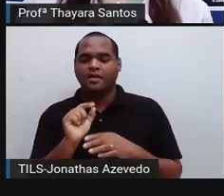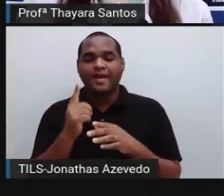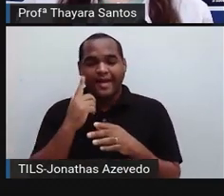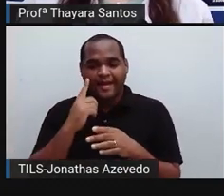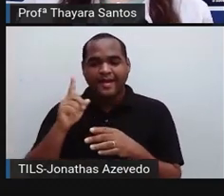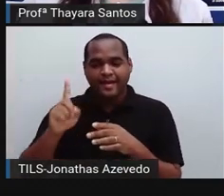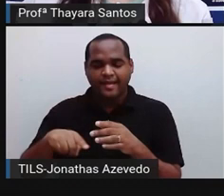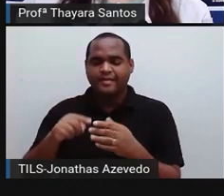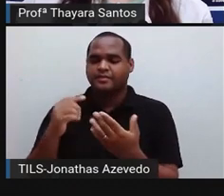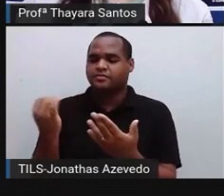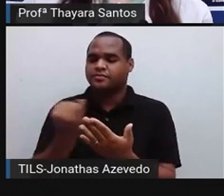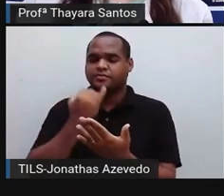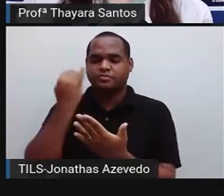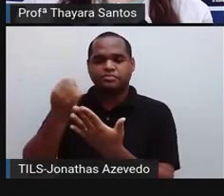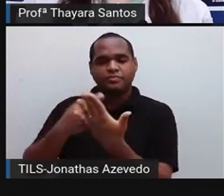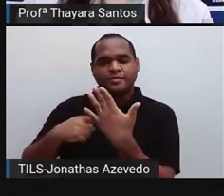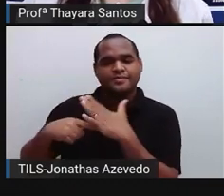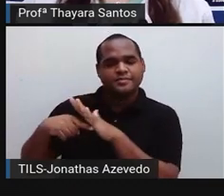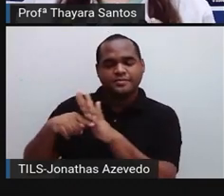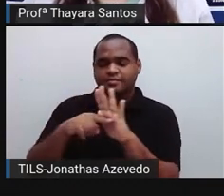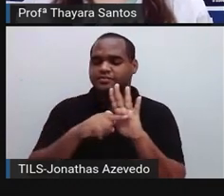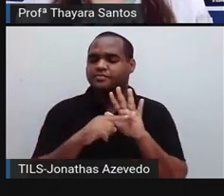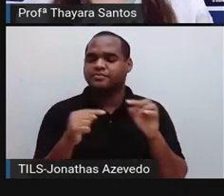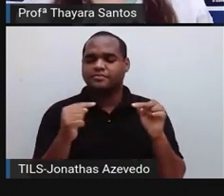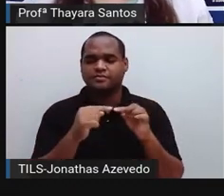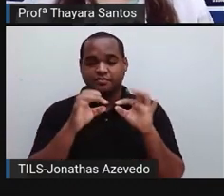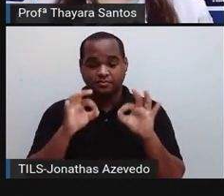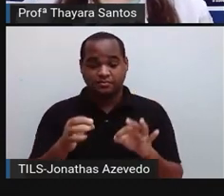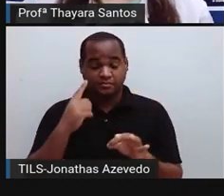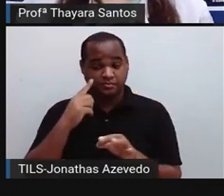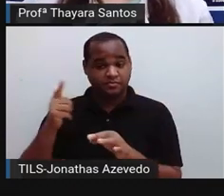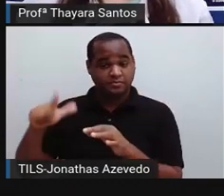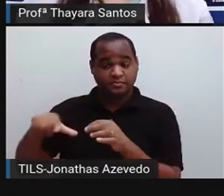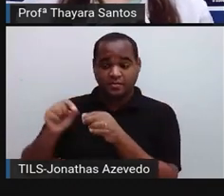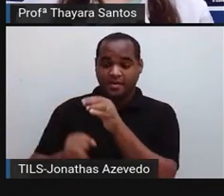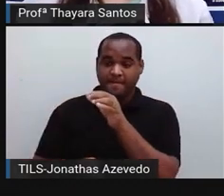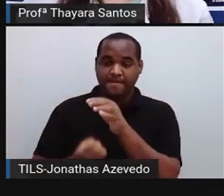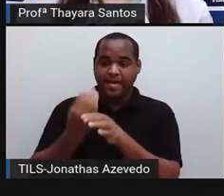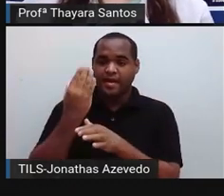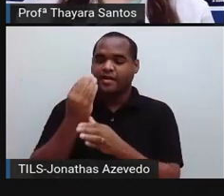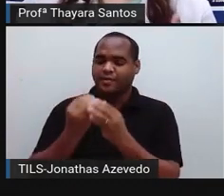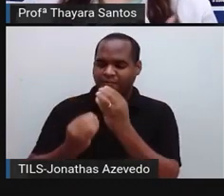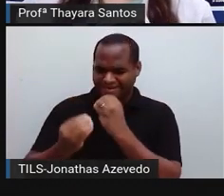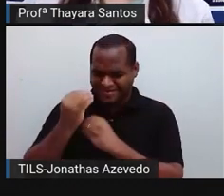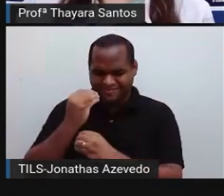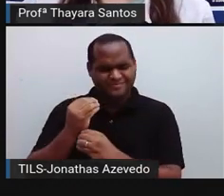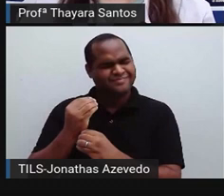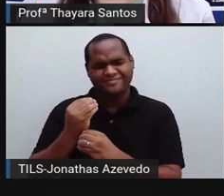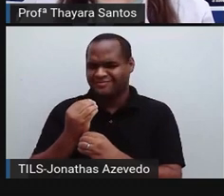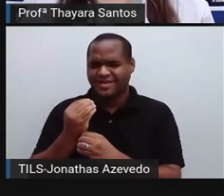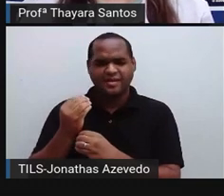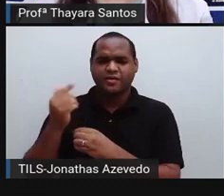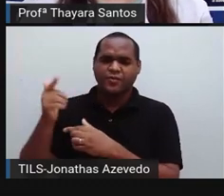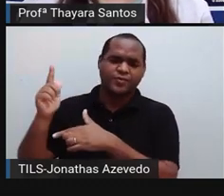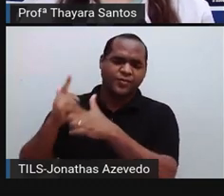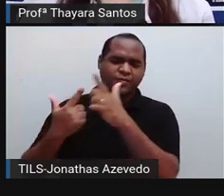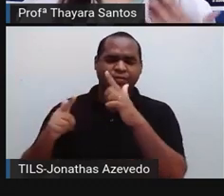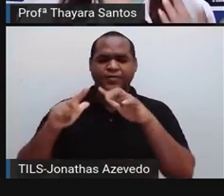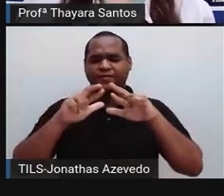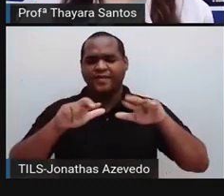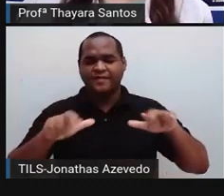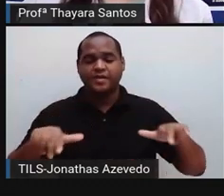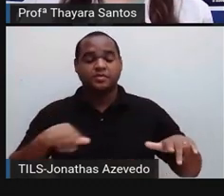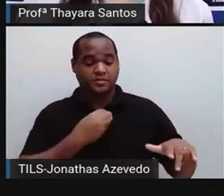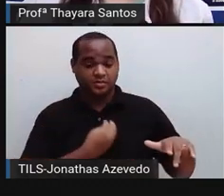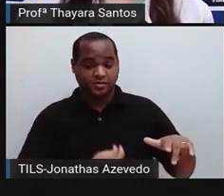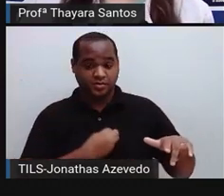elas são heterótrofas, quer dizer que elas não têm capacidade de produzir seu próprio alimento. Então elas se alimentam de outros seres vivos ou